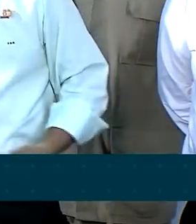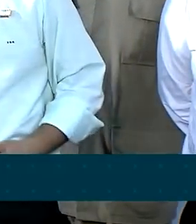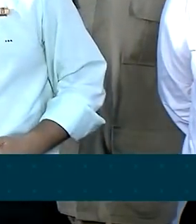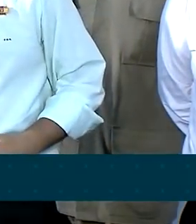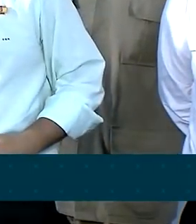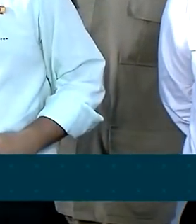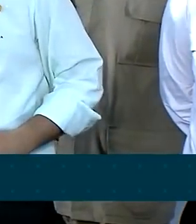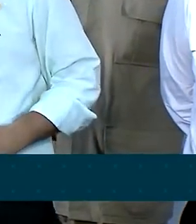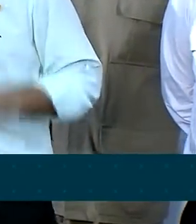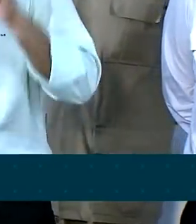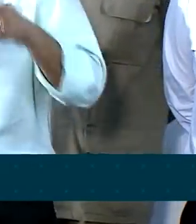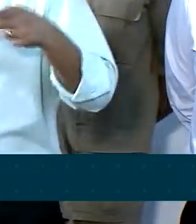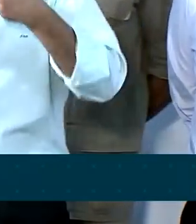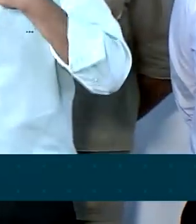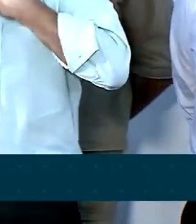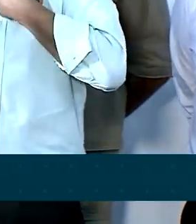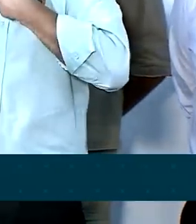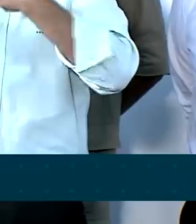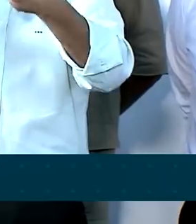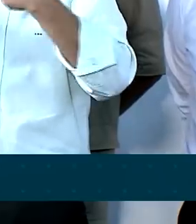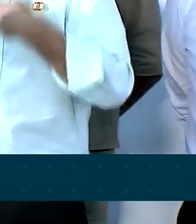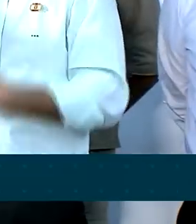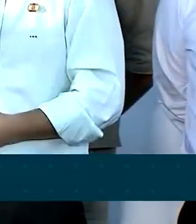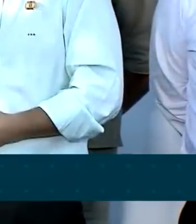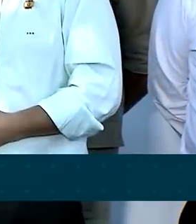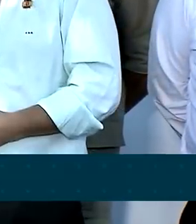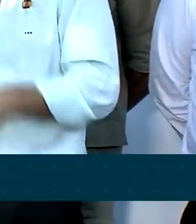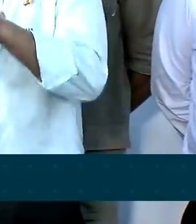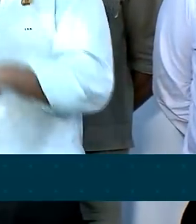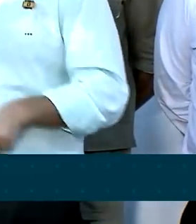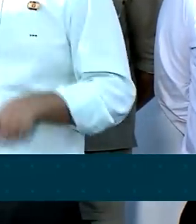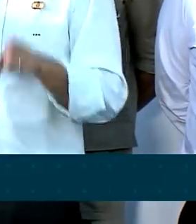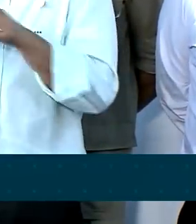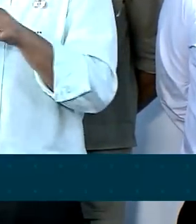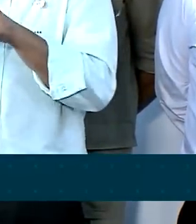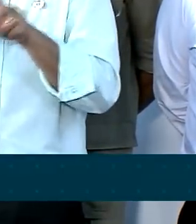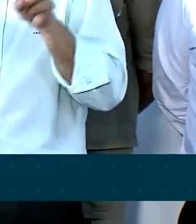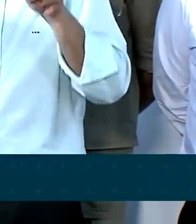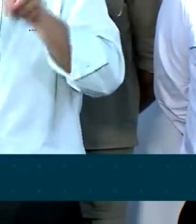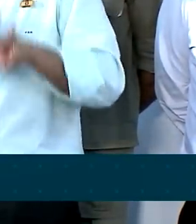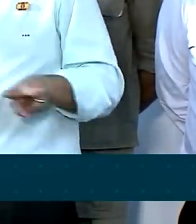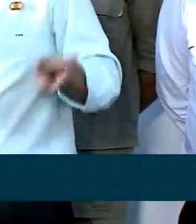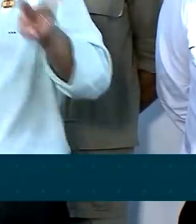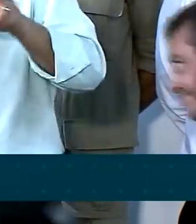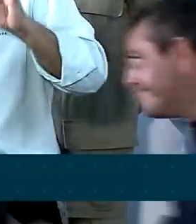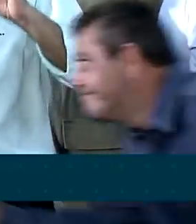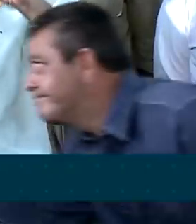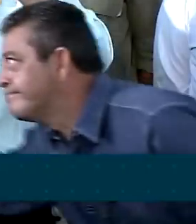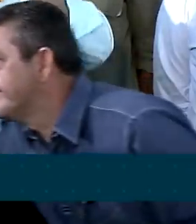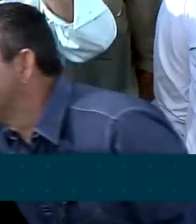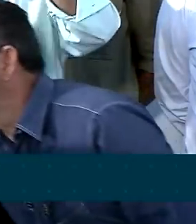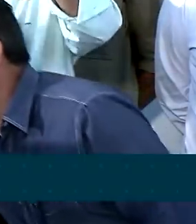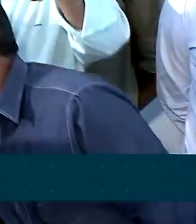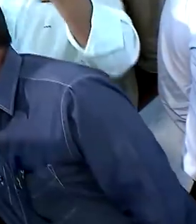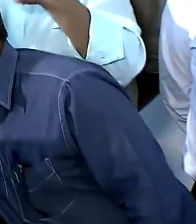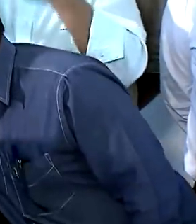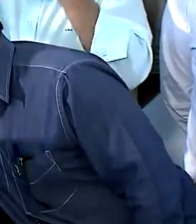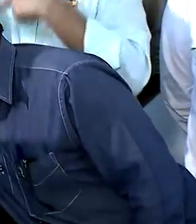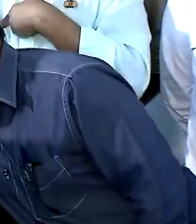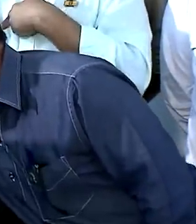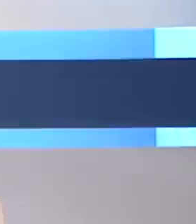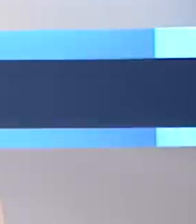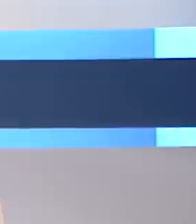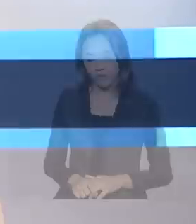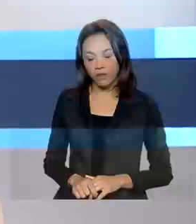de guerra. É lamentável. Tivemos uma perfeita noção da gravidade do que aconteceu aqui em